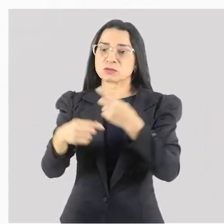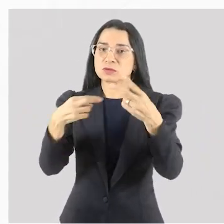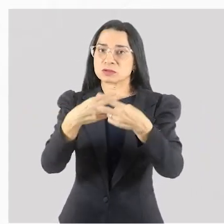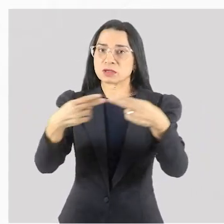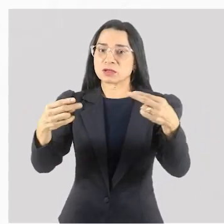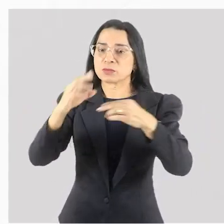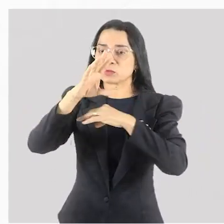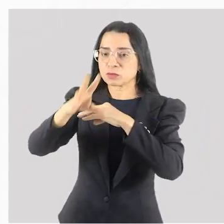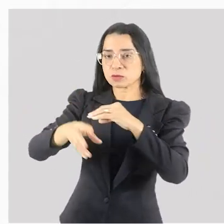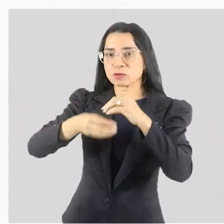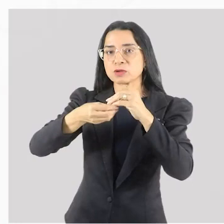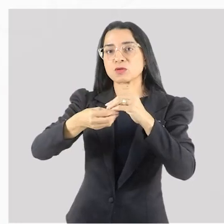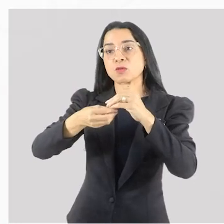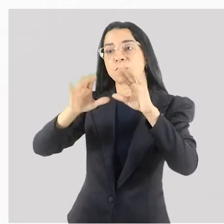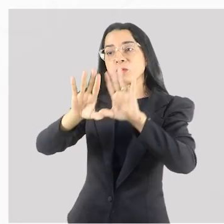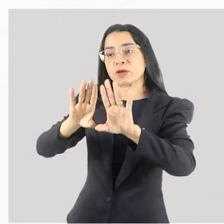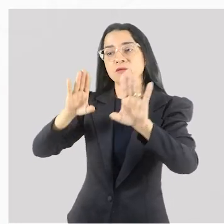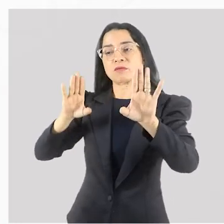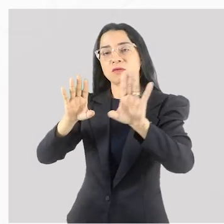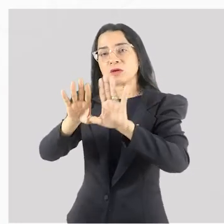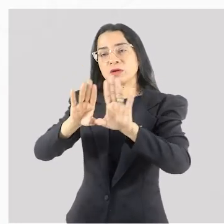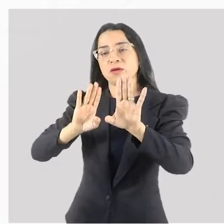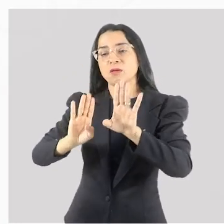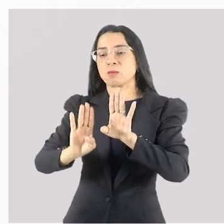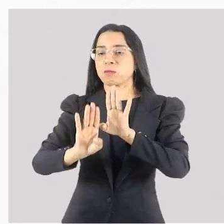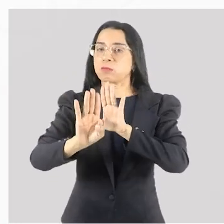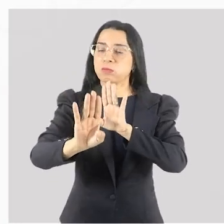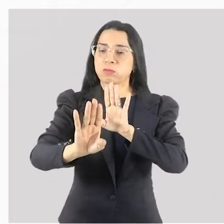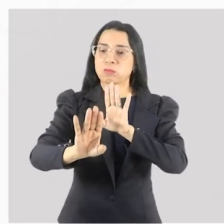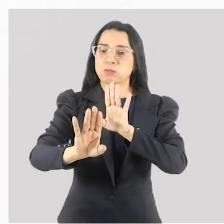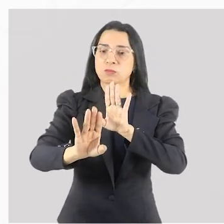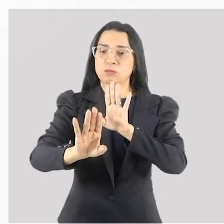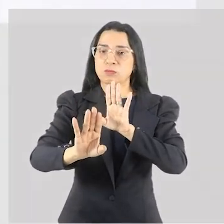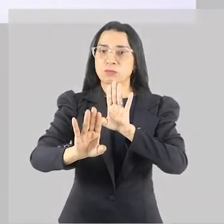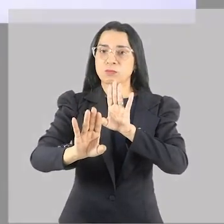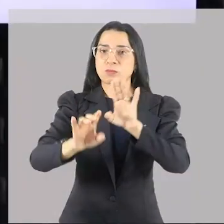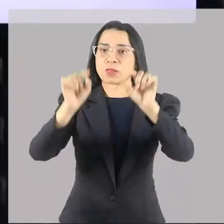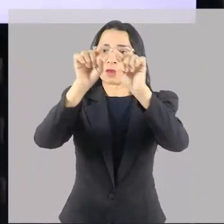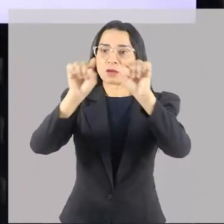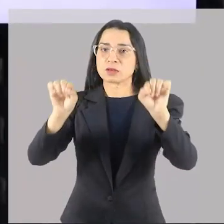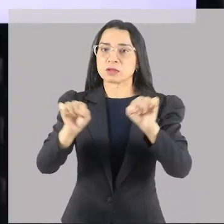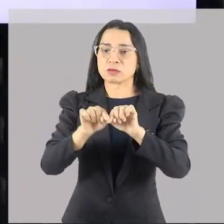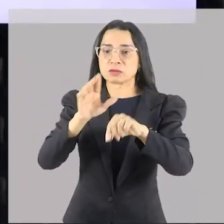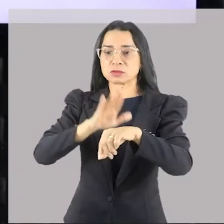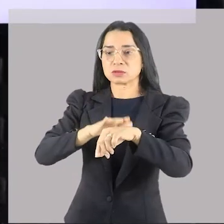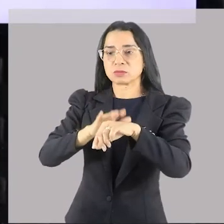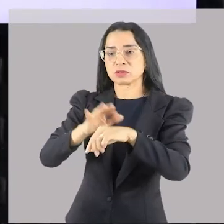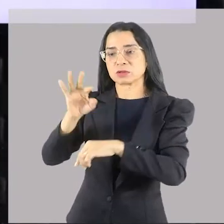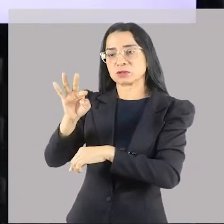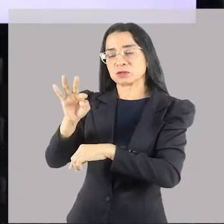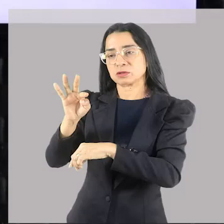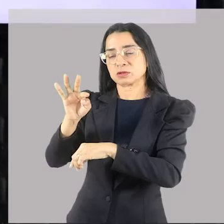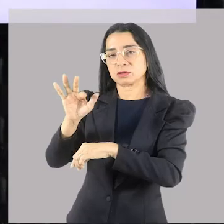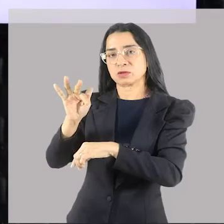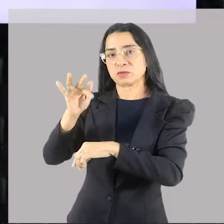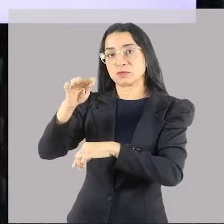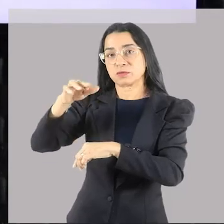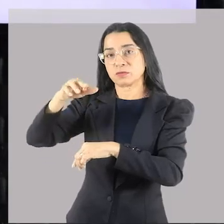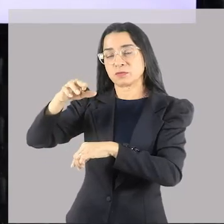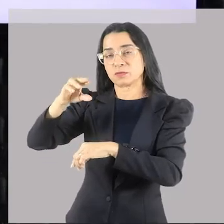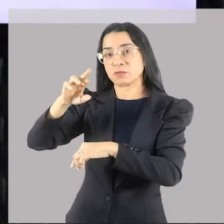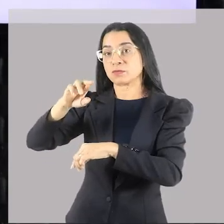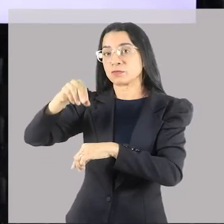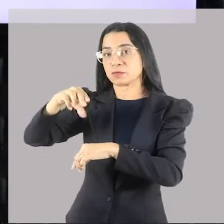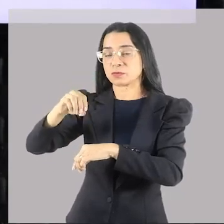literalmente, a parte externa, que são as partes mais visíveis. A parte triangular é chamada de frontão. A coluna, por sua